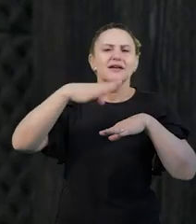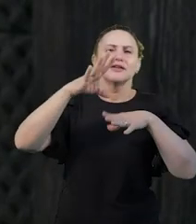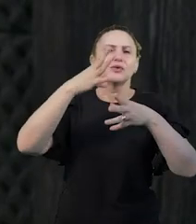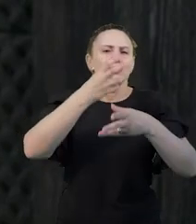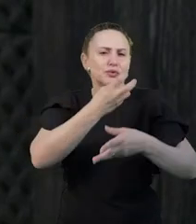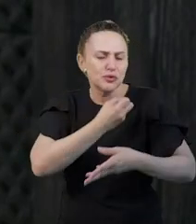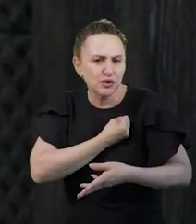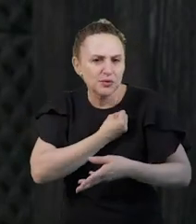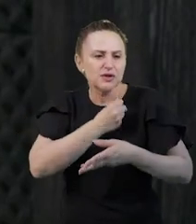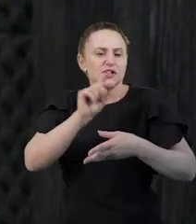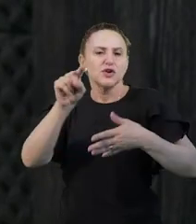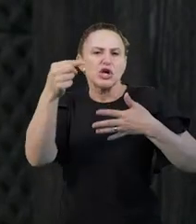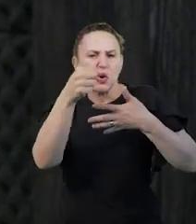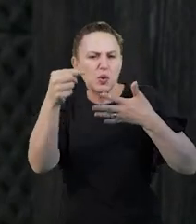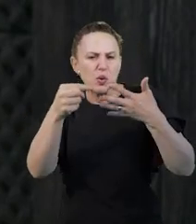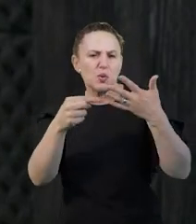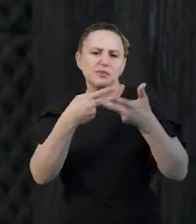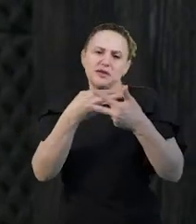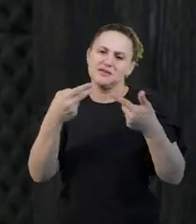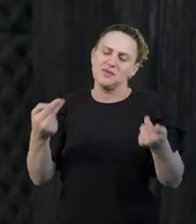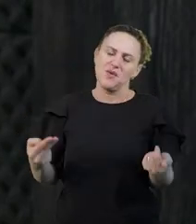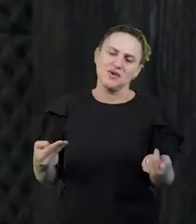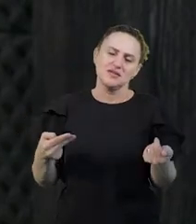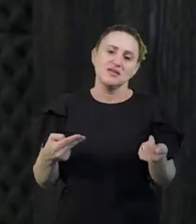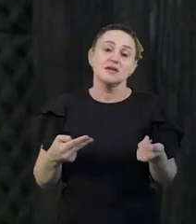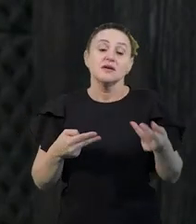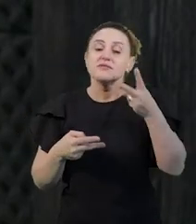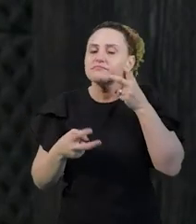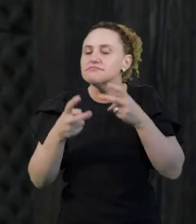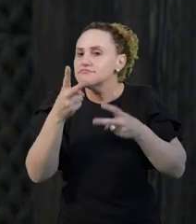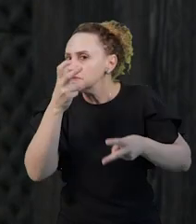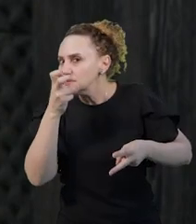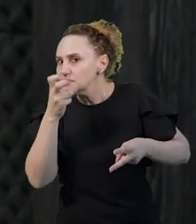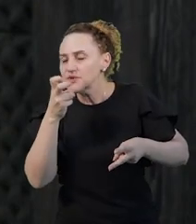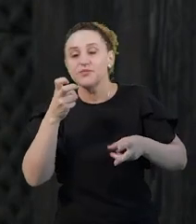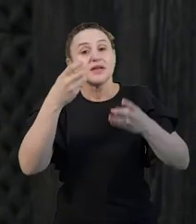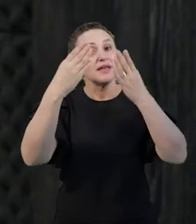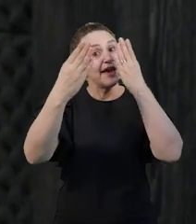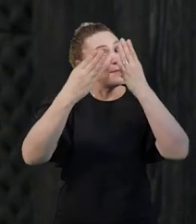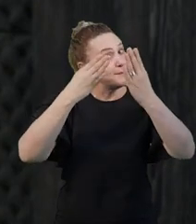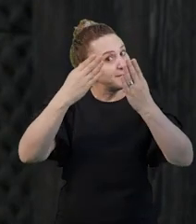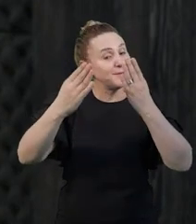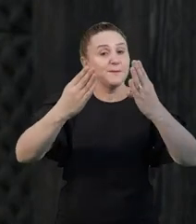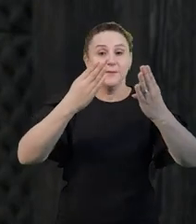aspectos. E isso precisa ser feito. E a psicologia,